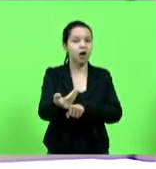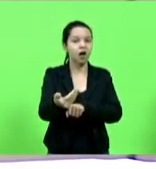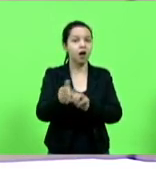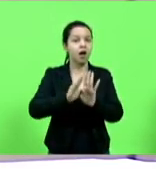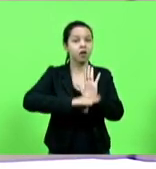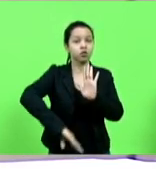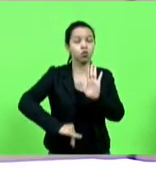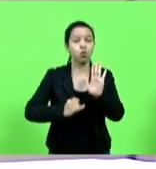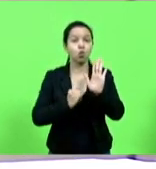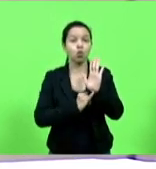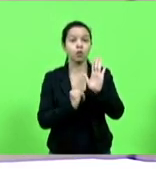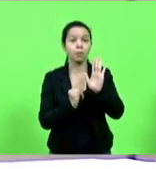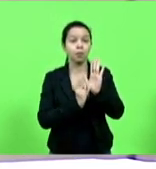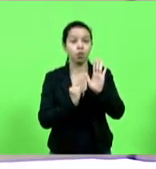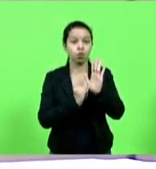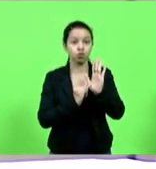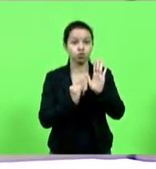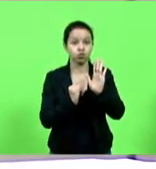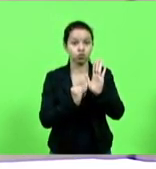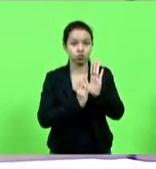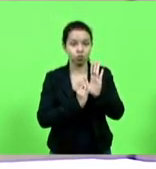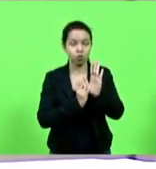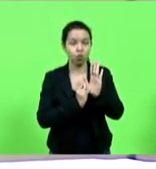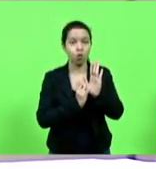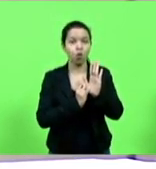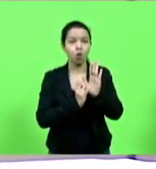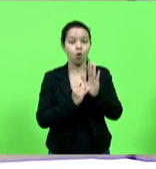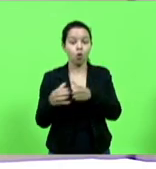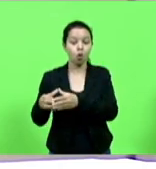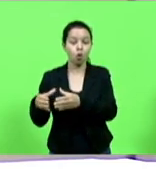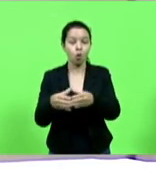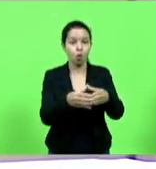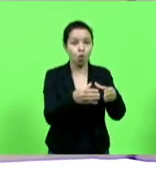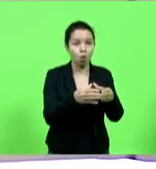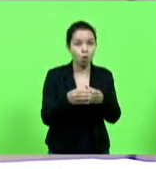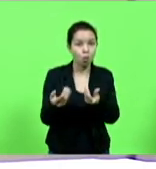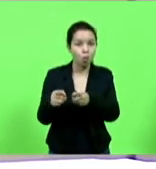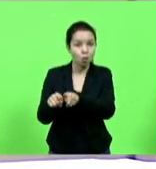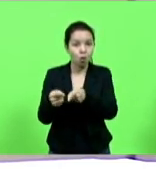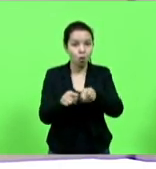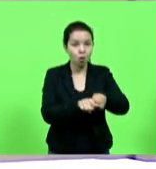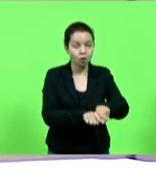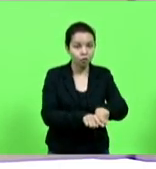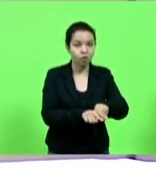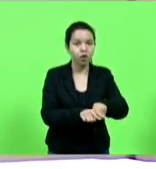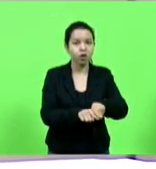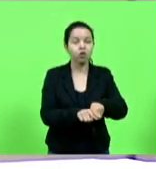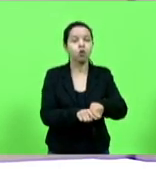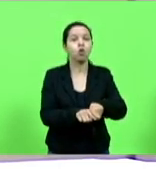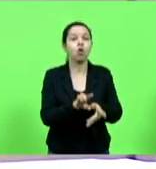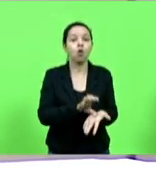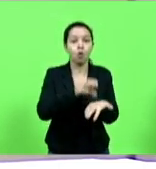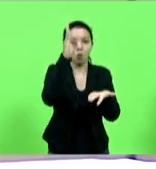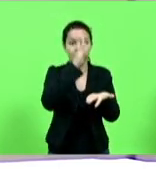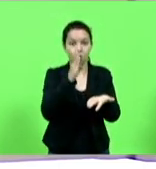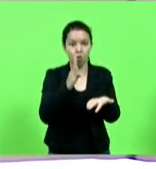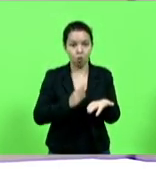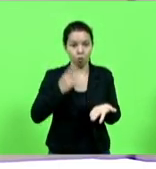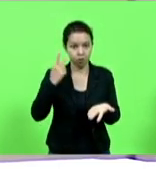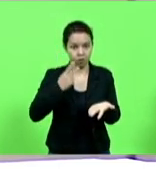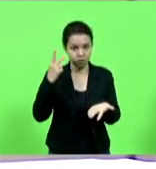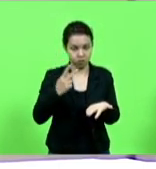internalização dos convênios do Conselho Nacional de Política da Fazenda números 41, 54